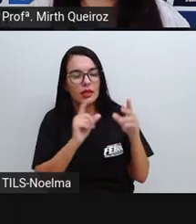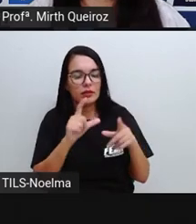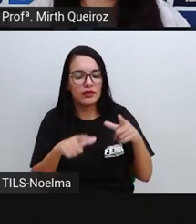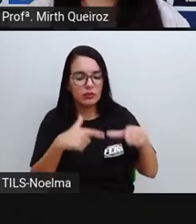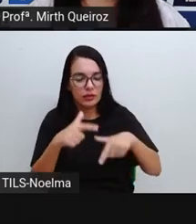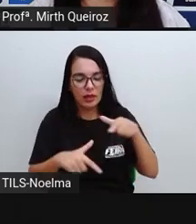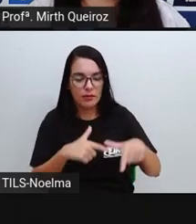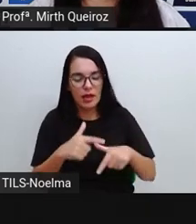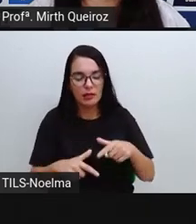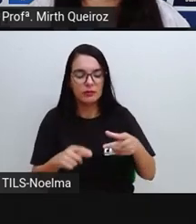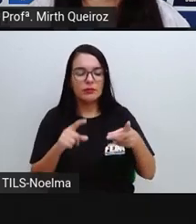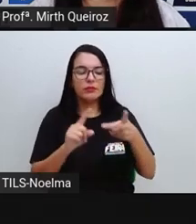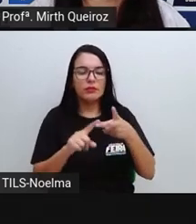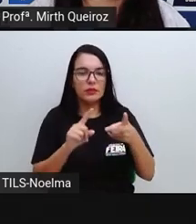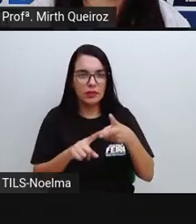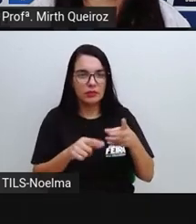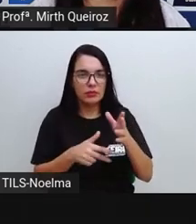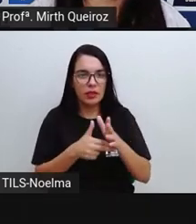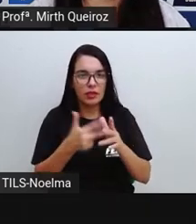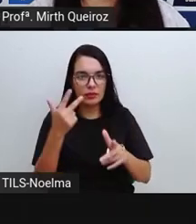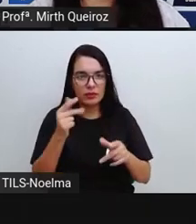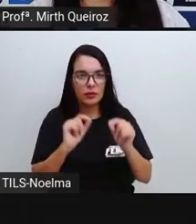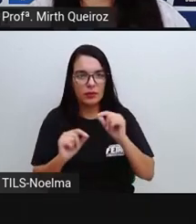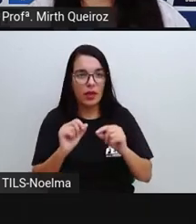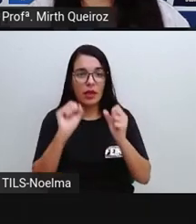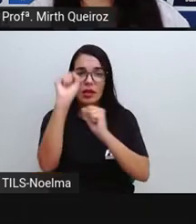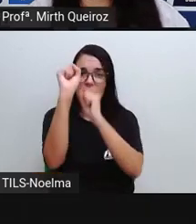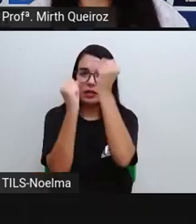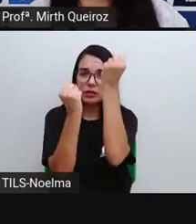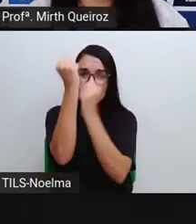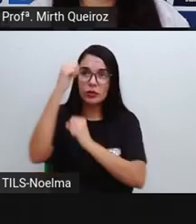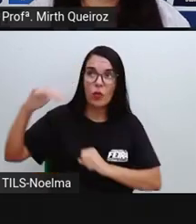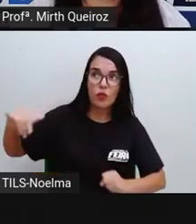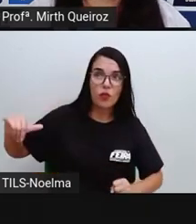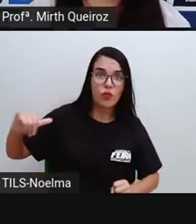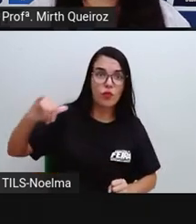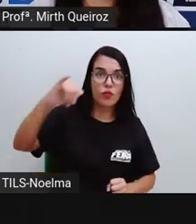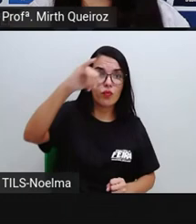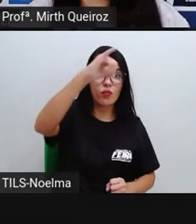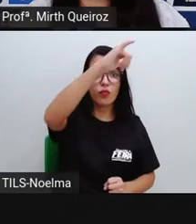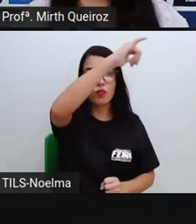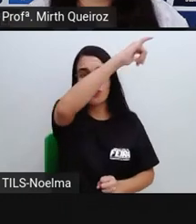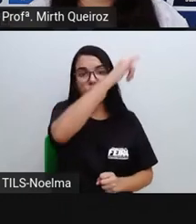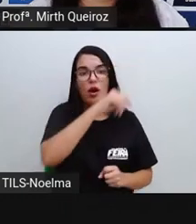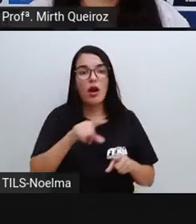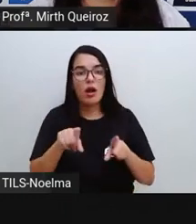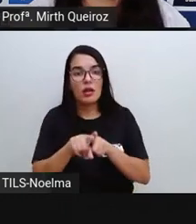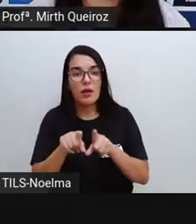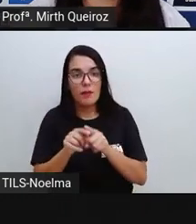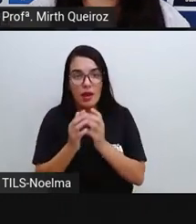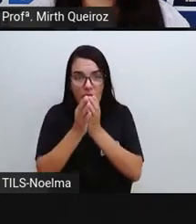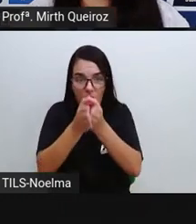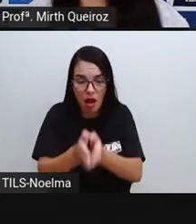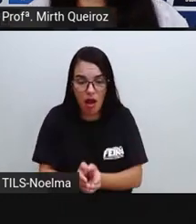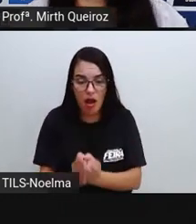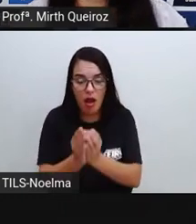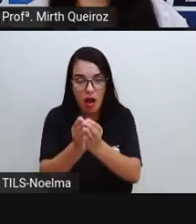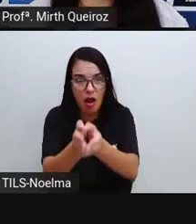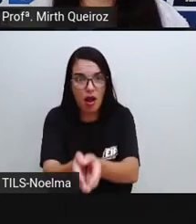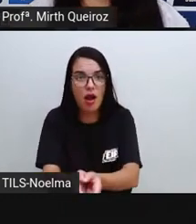atividades do setor secundário, que são a indústria aeroespacial, a indústria aeronáutica, a indústria